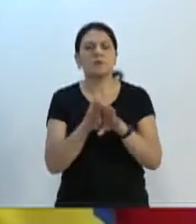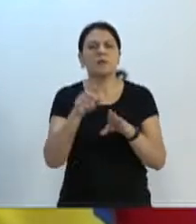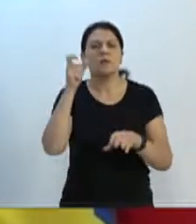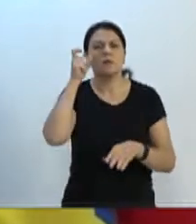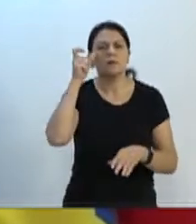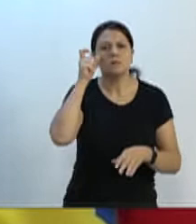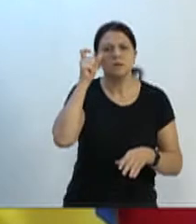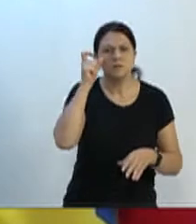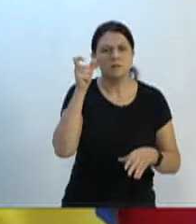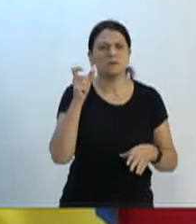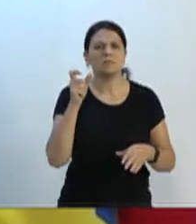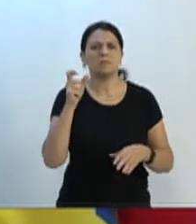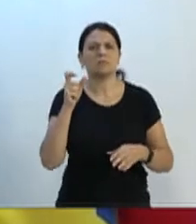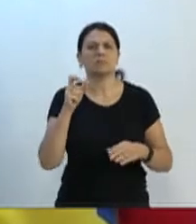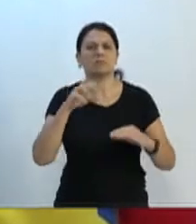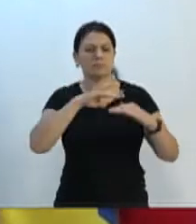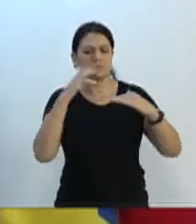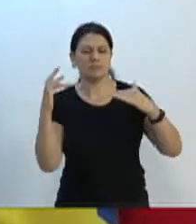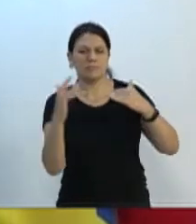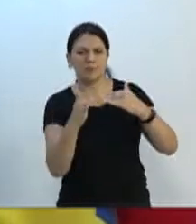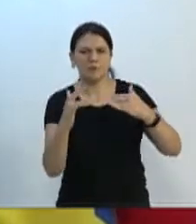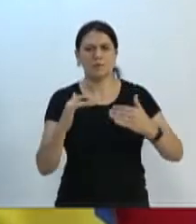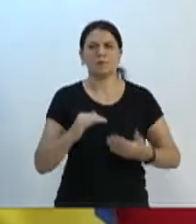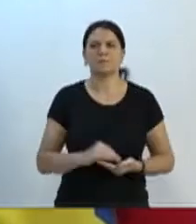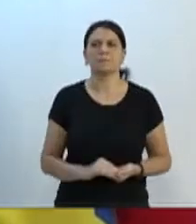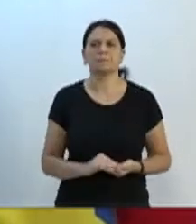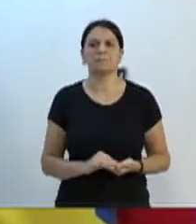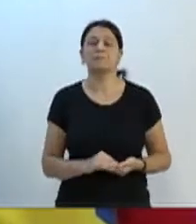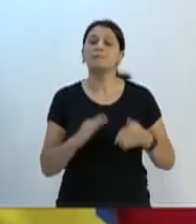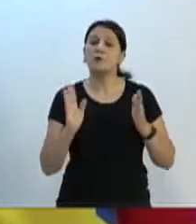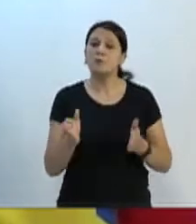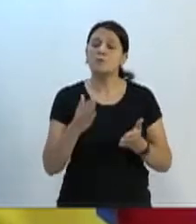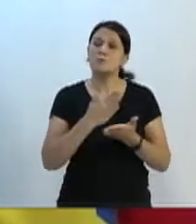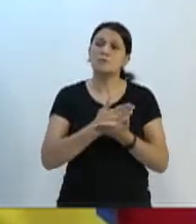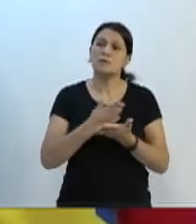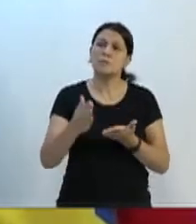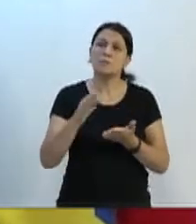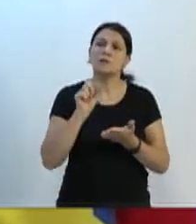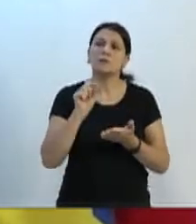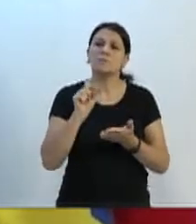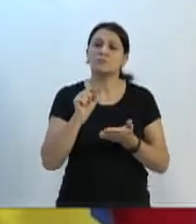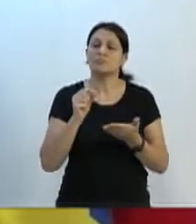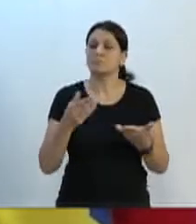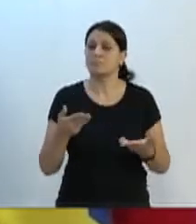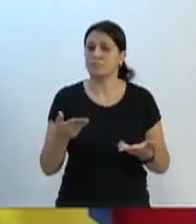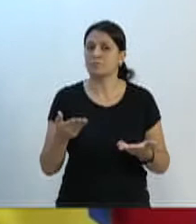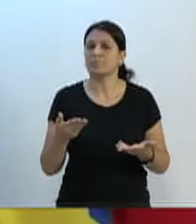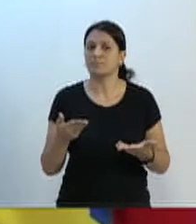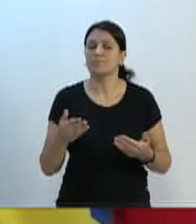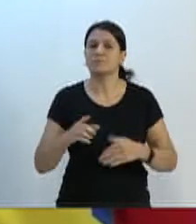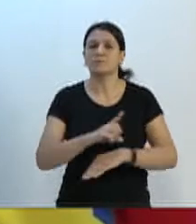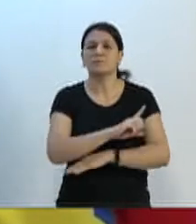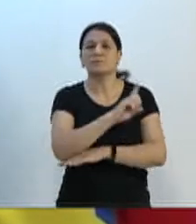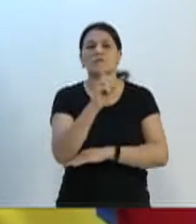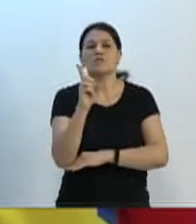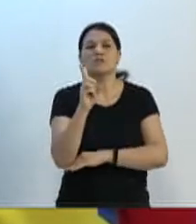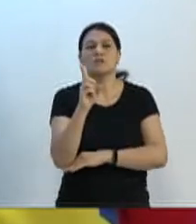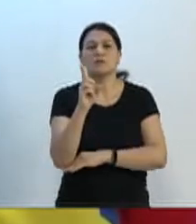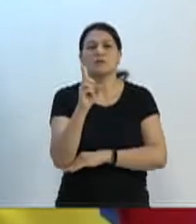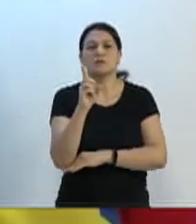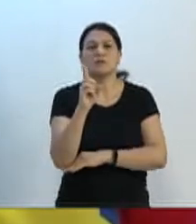pelos meios de comunicação. Hoje eu inicio falando sobre o Dia Internacional da Mulher.